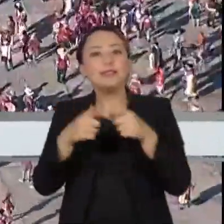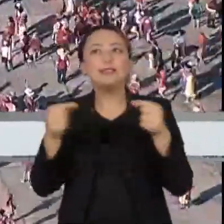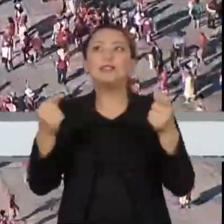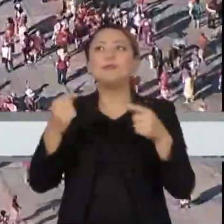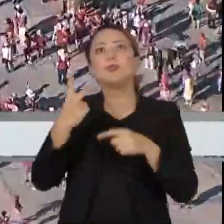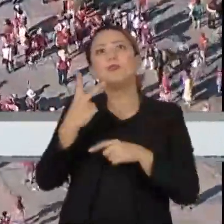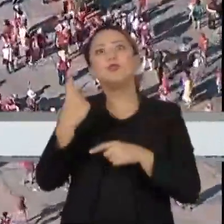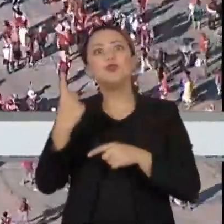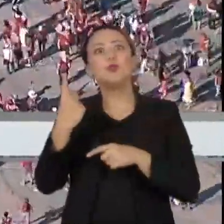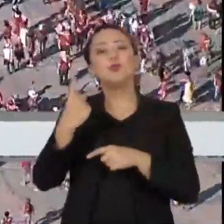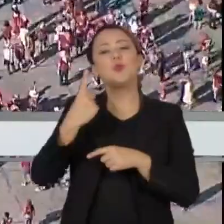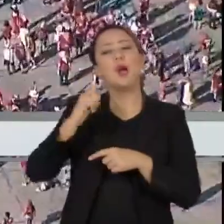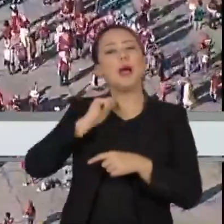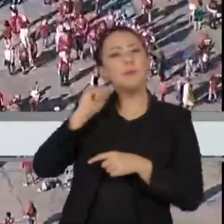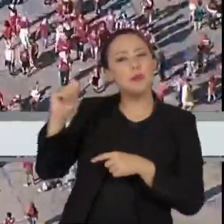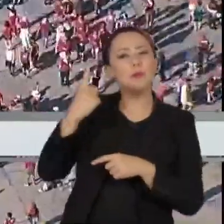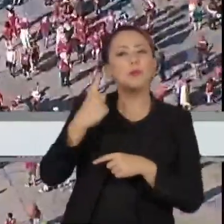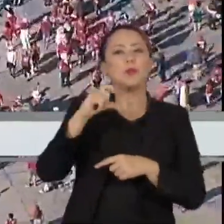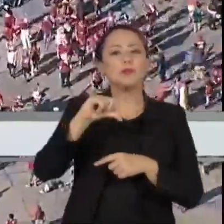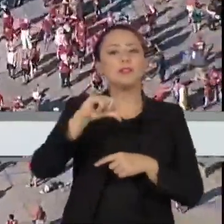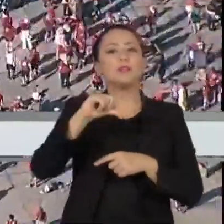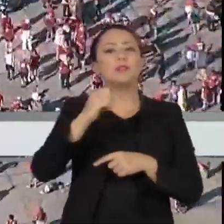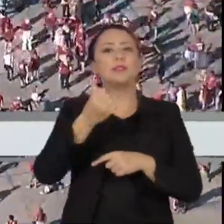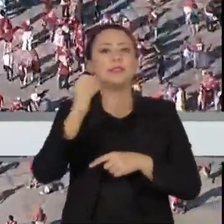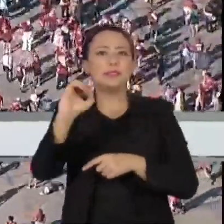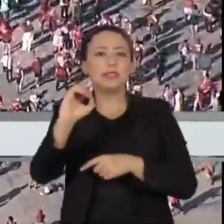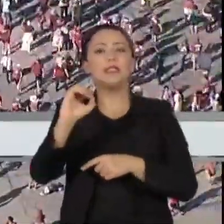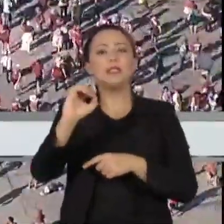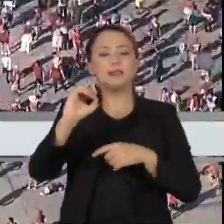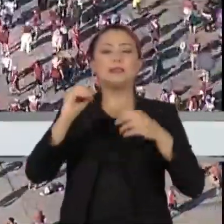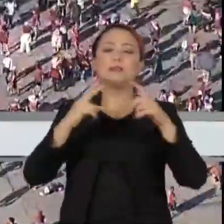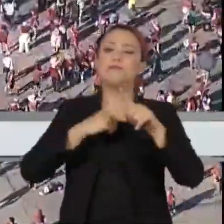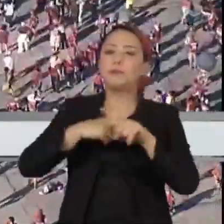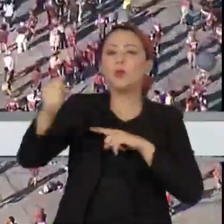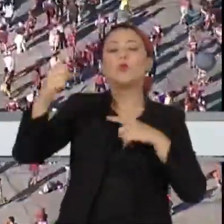21 de abril de 1960, ele vai ao parlatório, eu presumo, né? Isso.